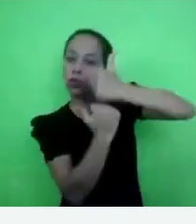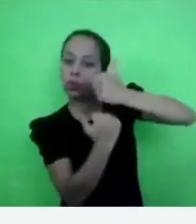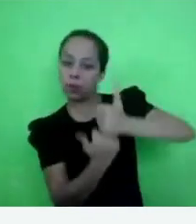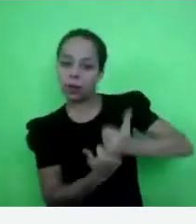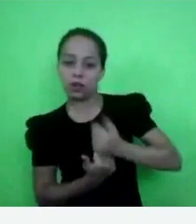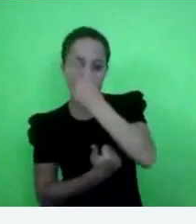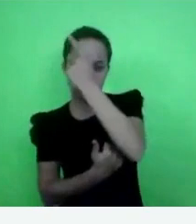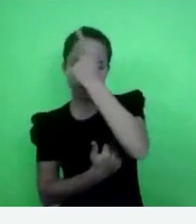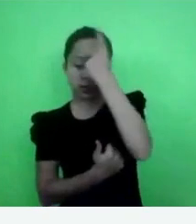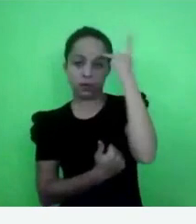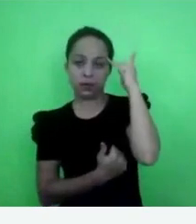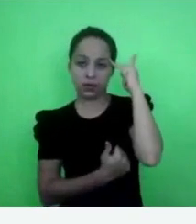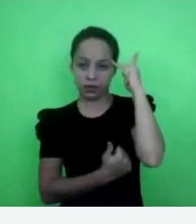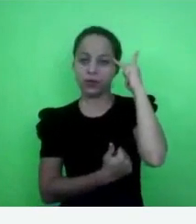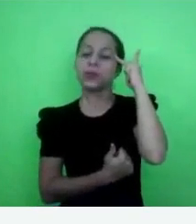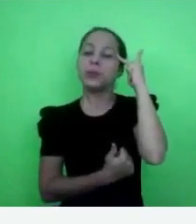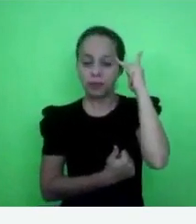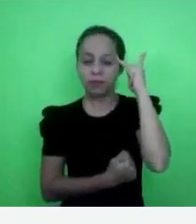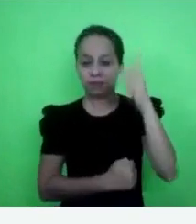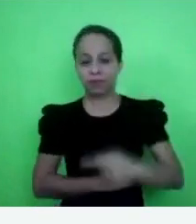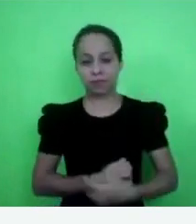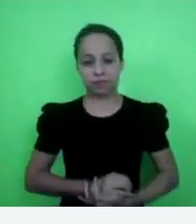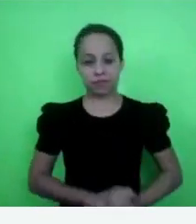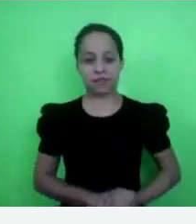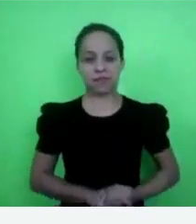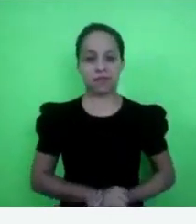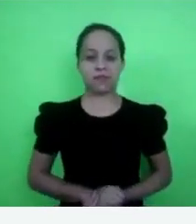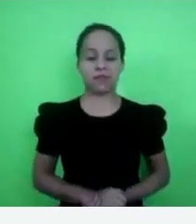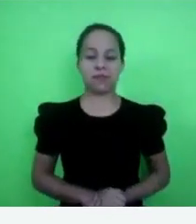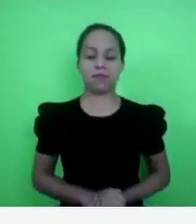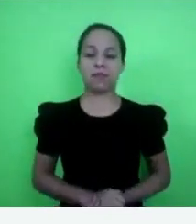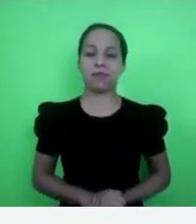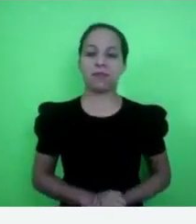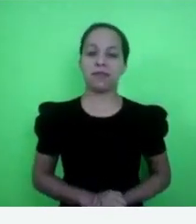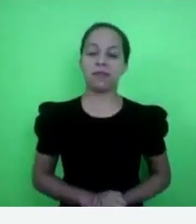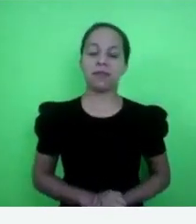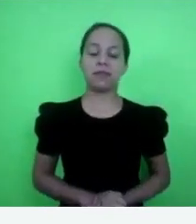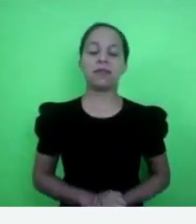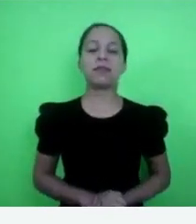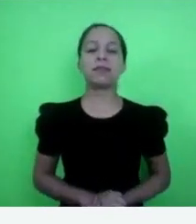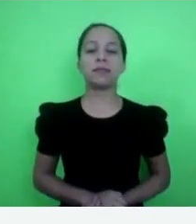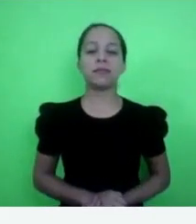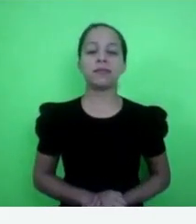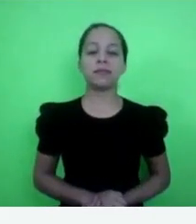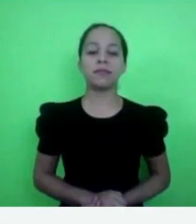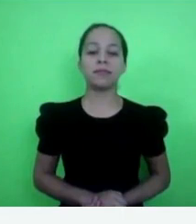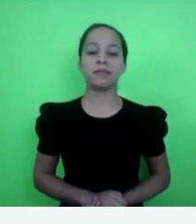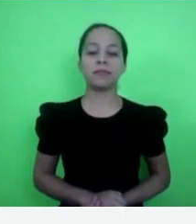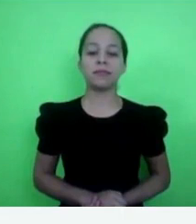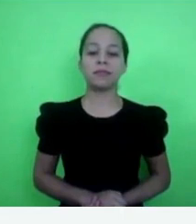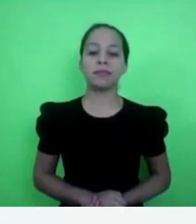Aqui até o quadragésimo e, na sequência, a lista de espera, que é a lista de suplência.